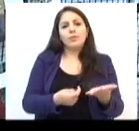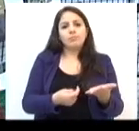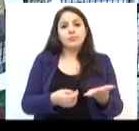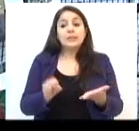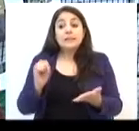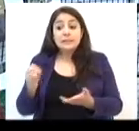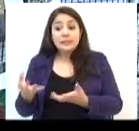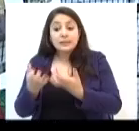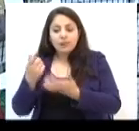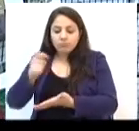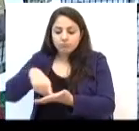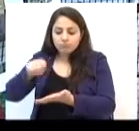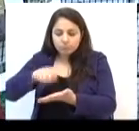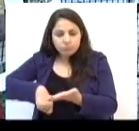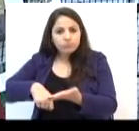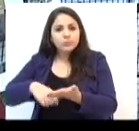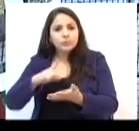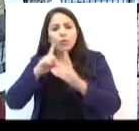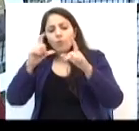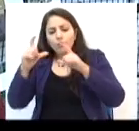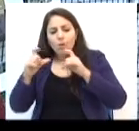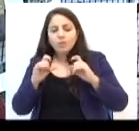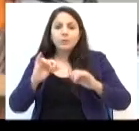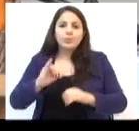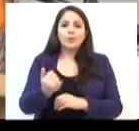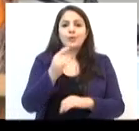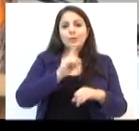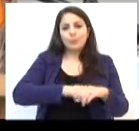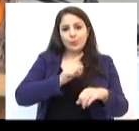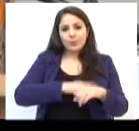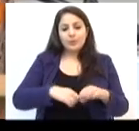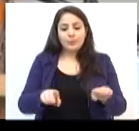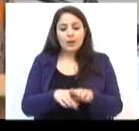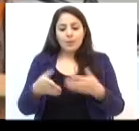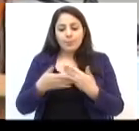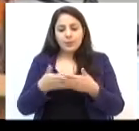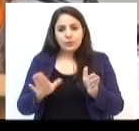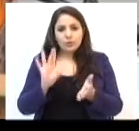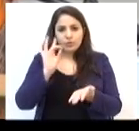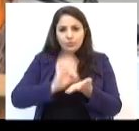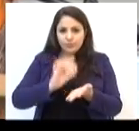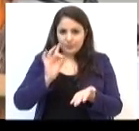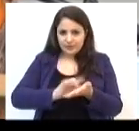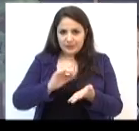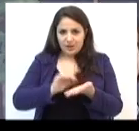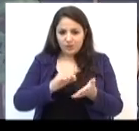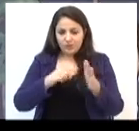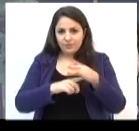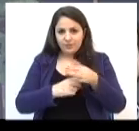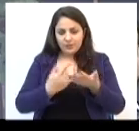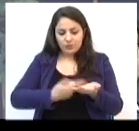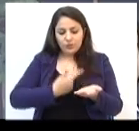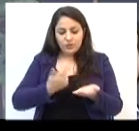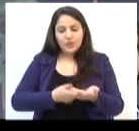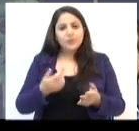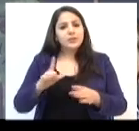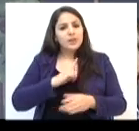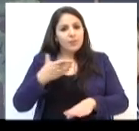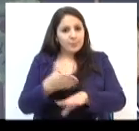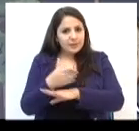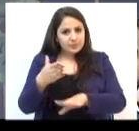autógrafo, tira foto, pode aproveitar o momento. A abertura oficial da Feira do Livro contou com a